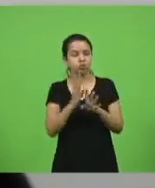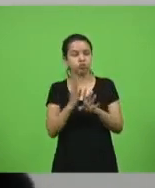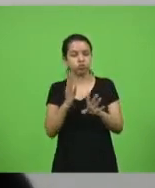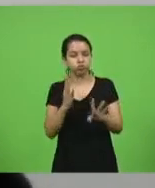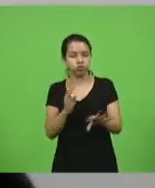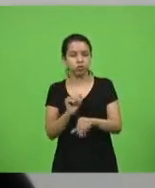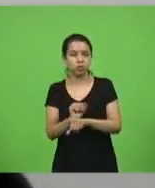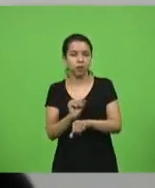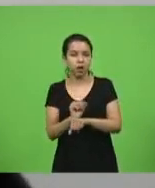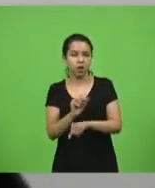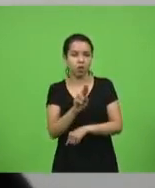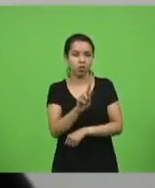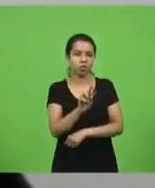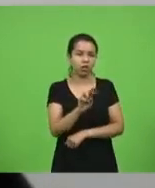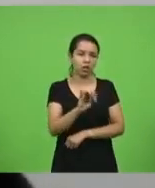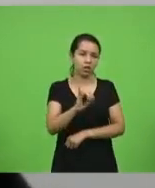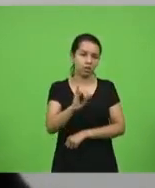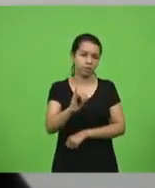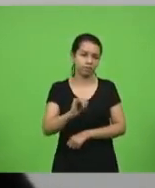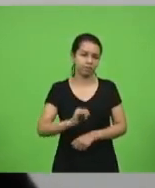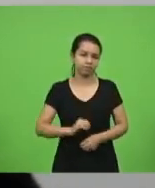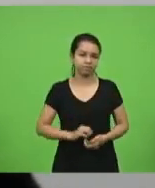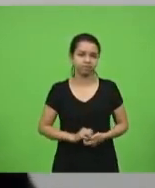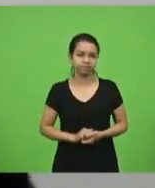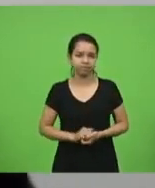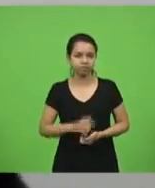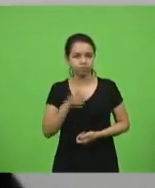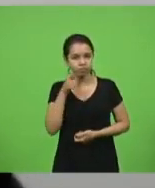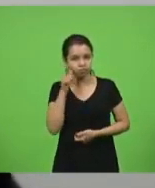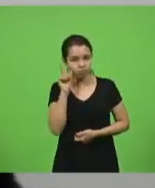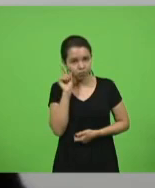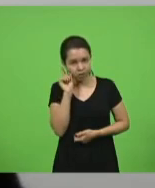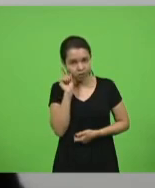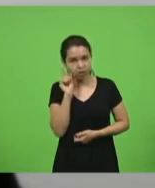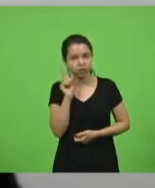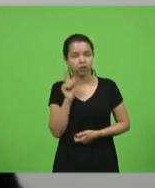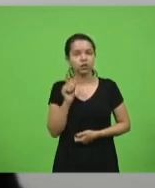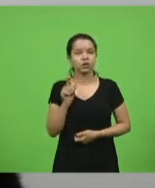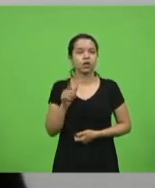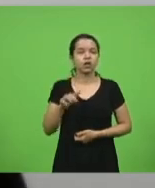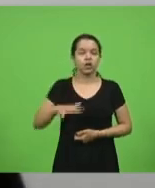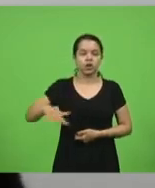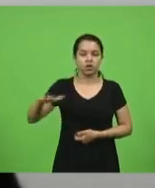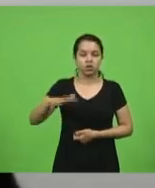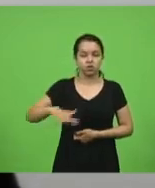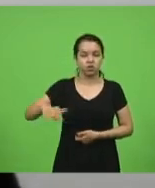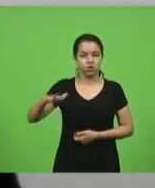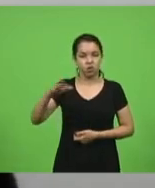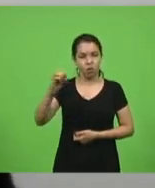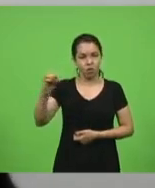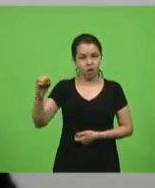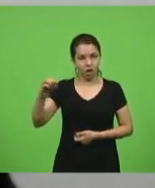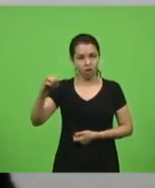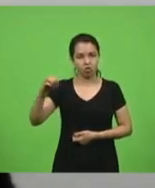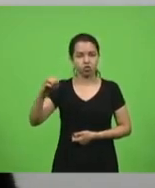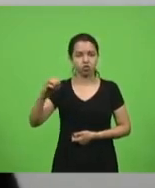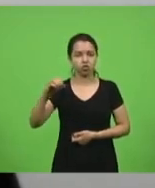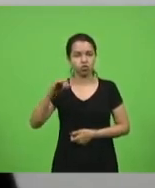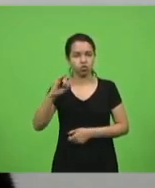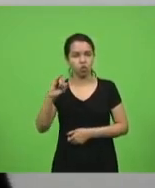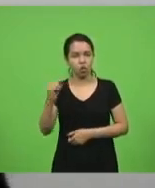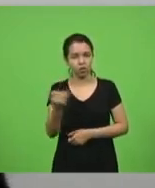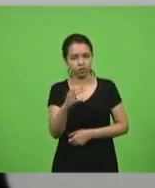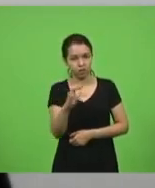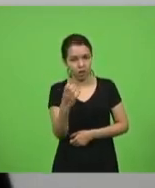da UTI. Ontem, inclusive, desesperadamente, a região do Meio Oeste, ali de Joaçaba, o Hospital Santa